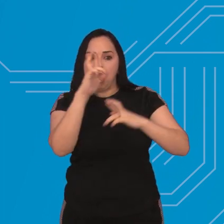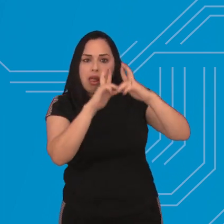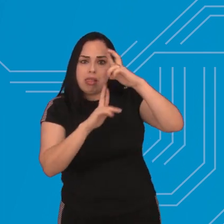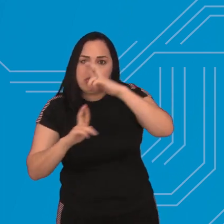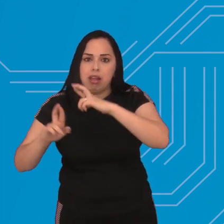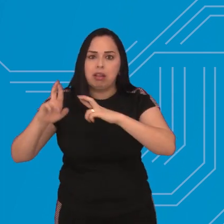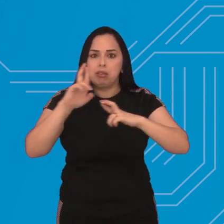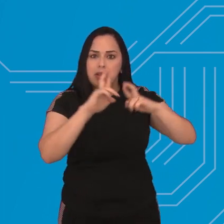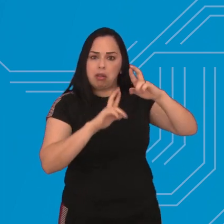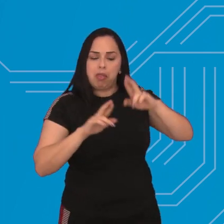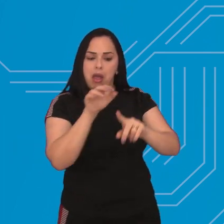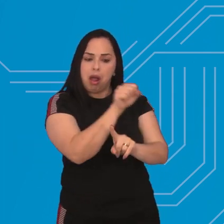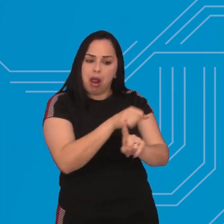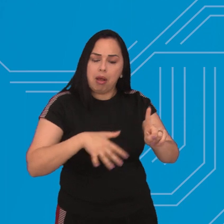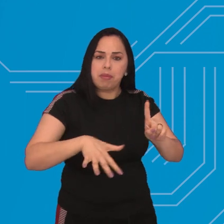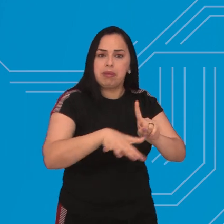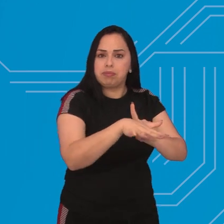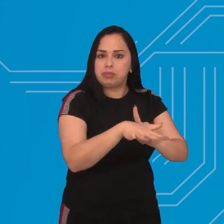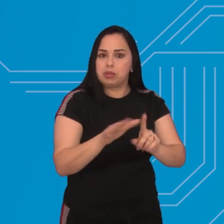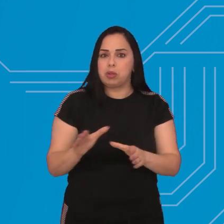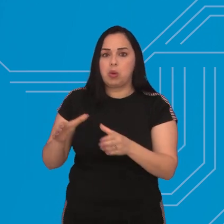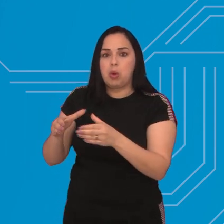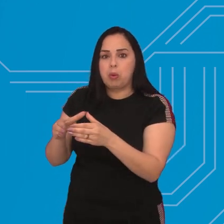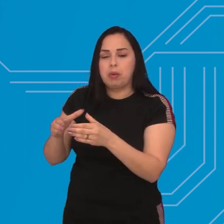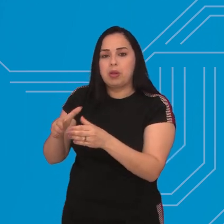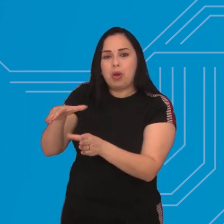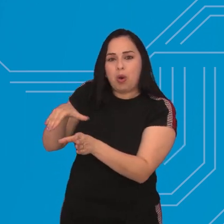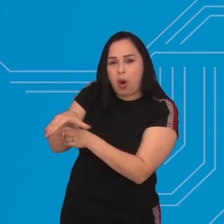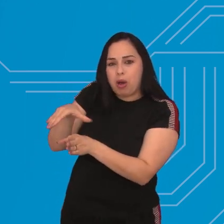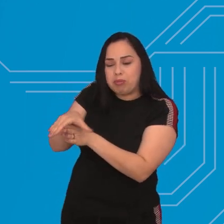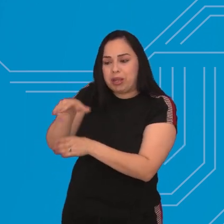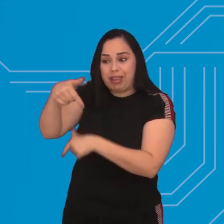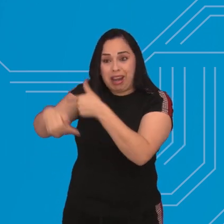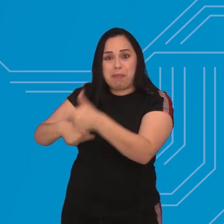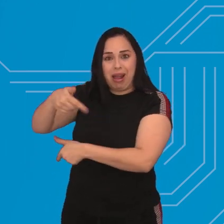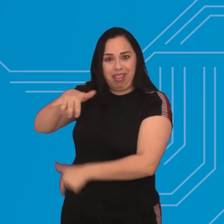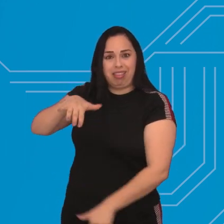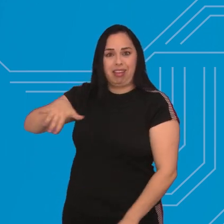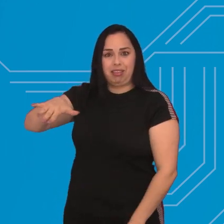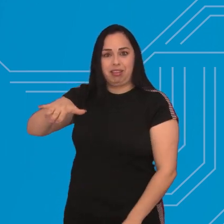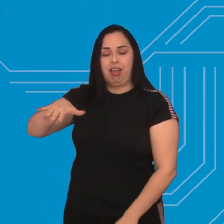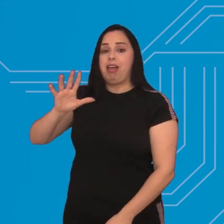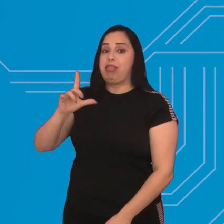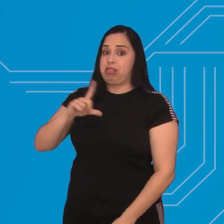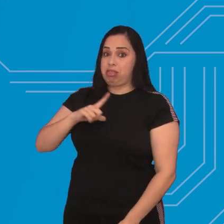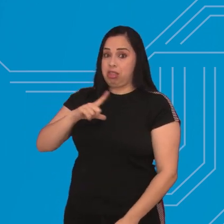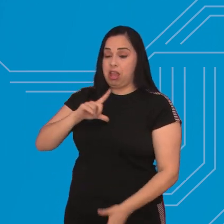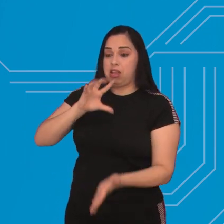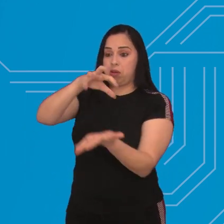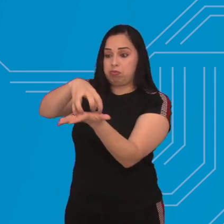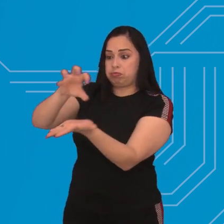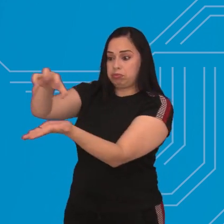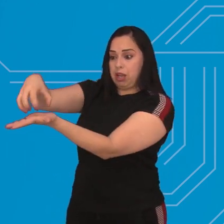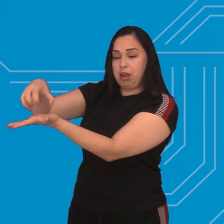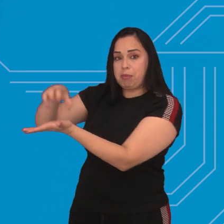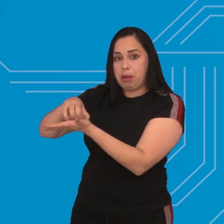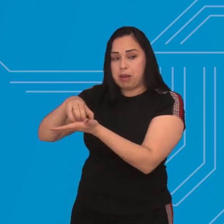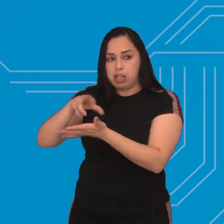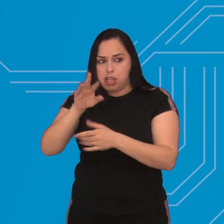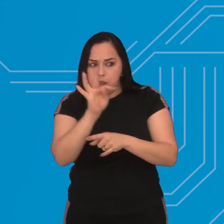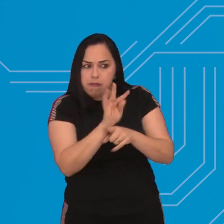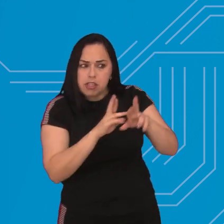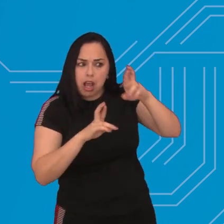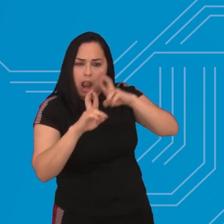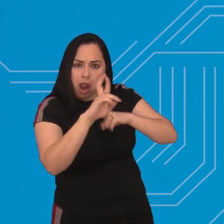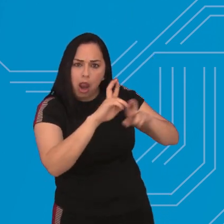políticas a favor do meio ambiente? É que o Coman, o Conselho Municipal que atua na área, tem câmaras técnicas e cada uma delas